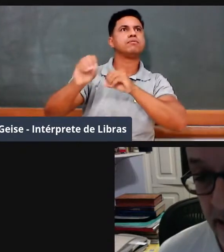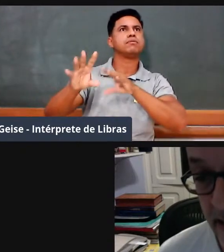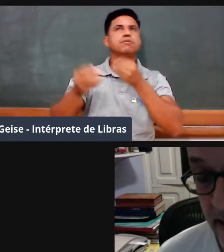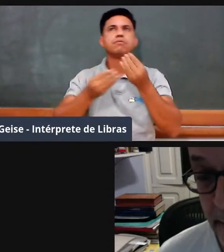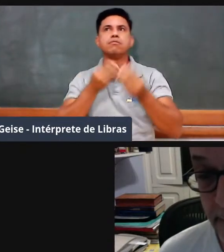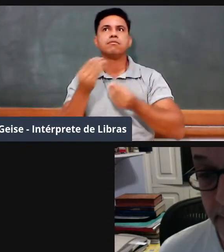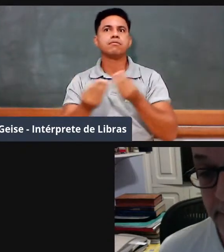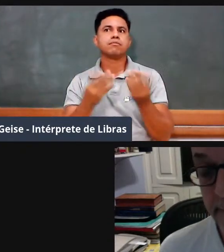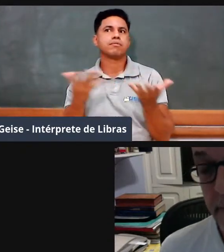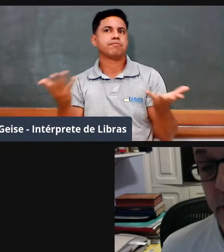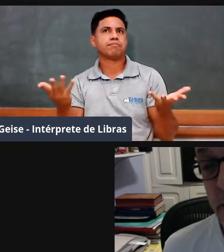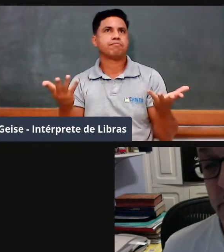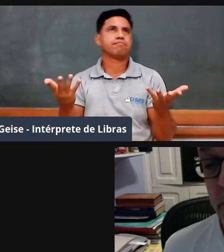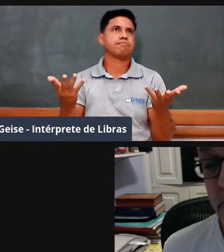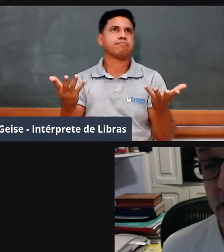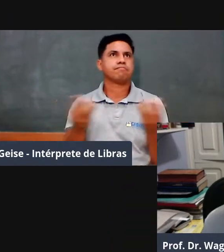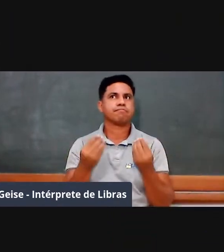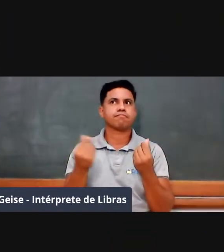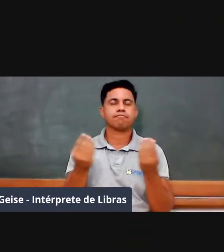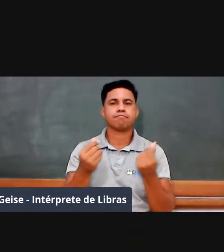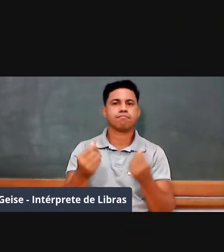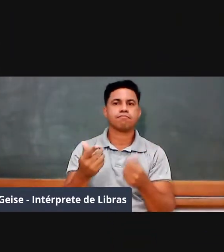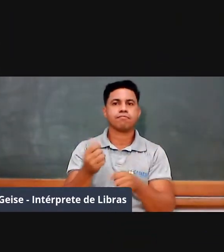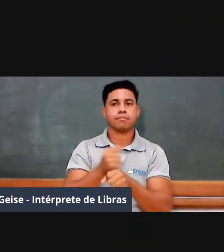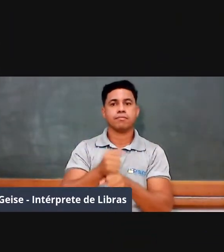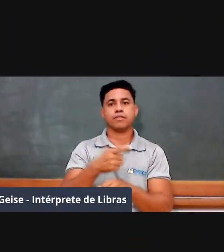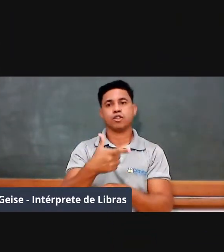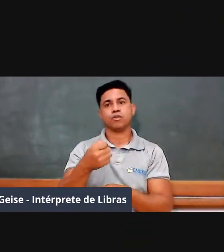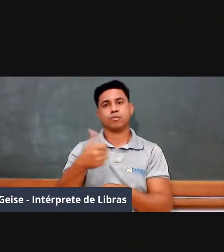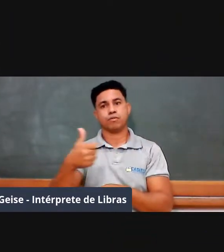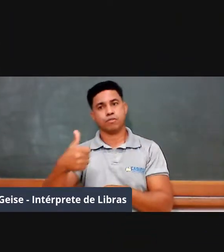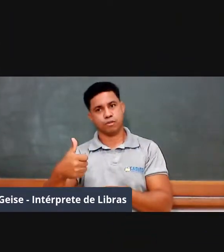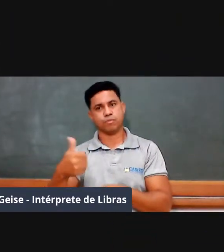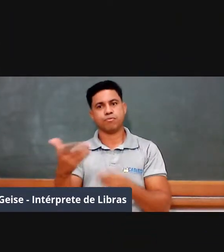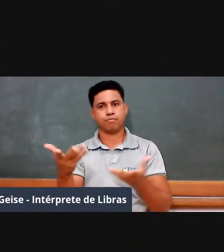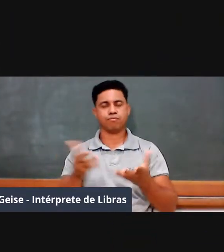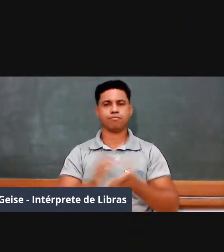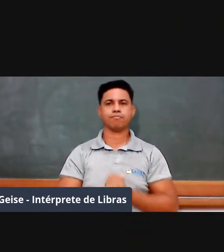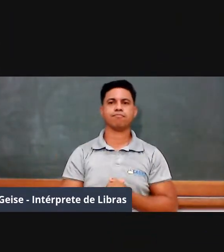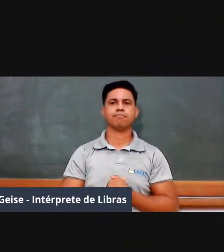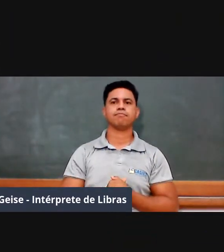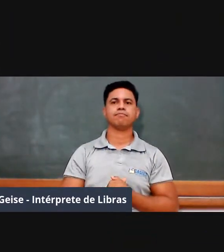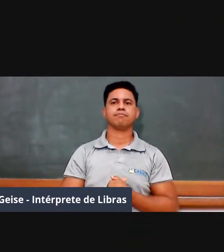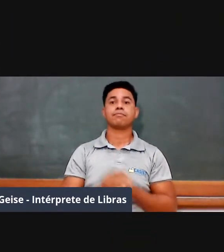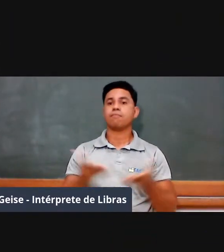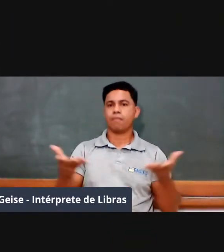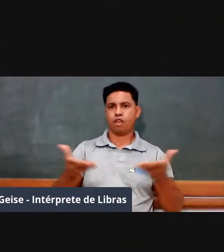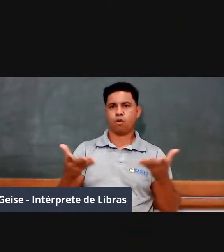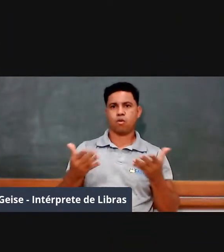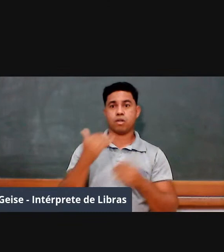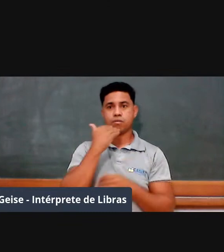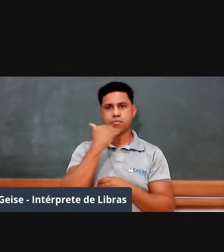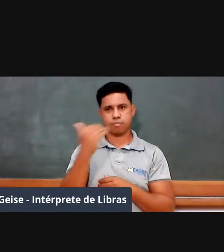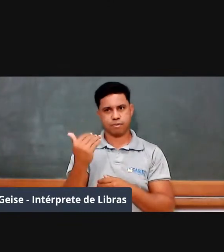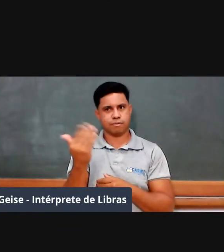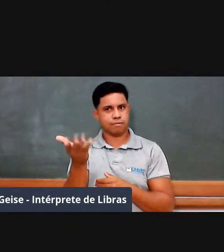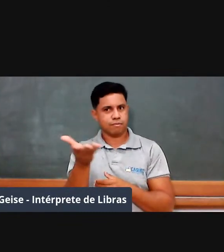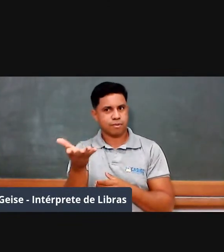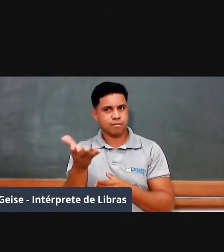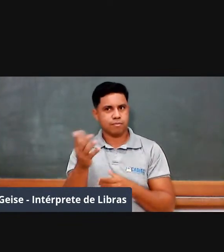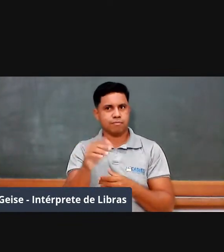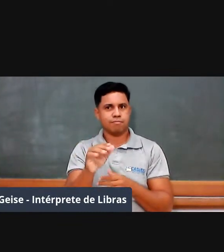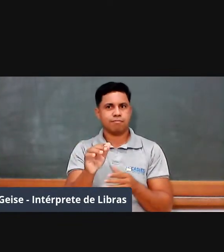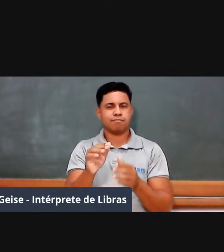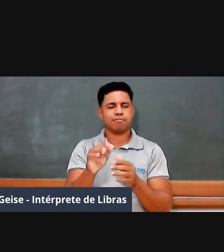2021, não é? Eu vou pedir permissão para vocês, um